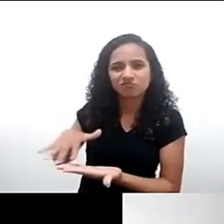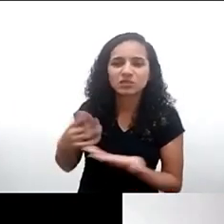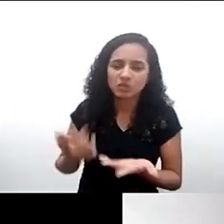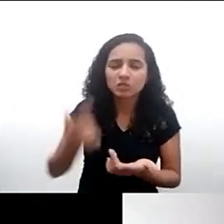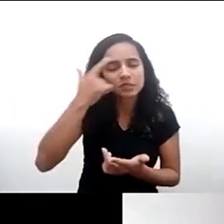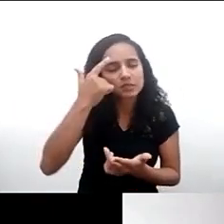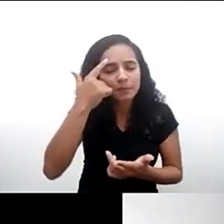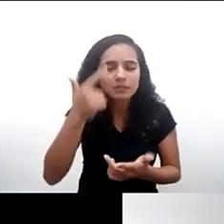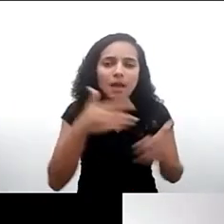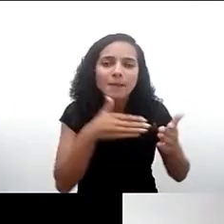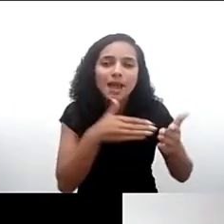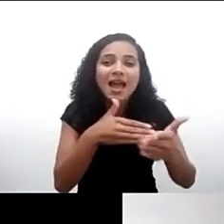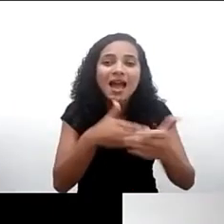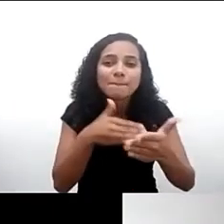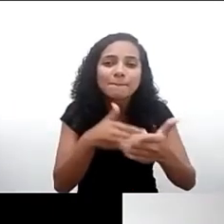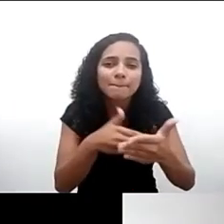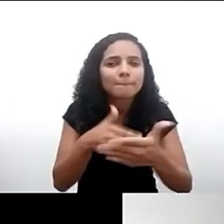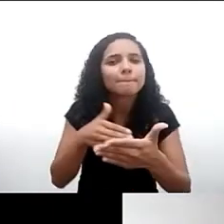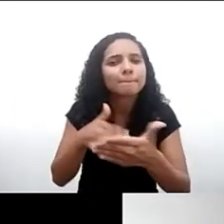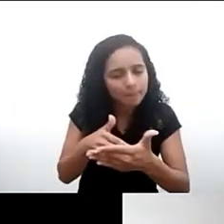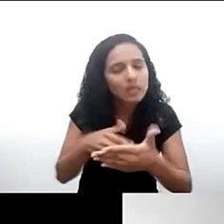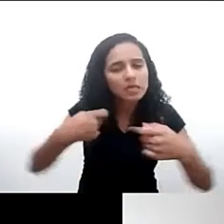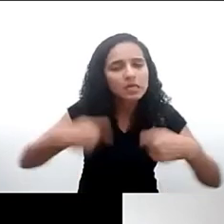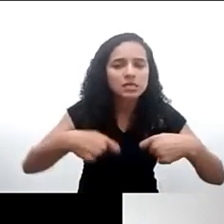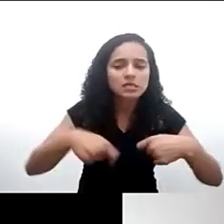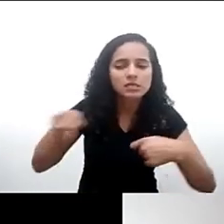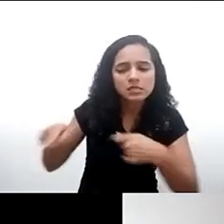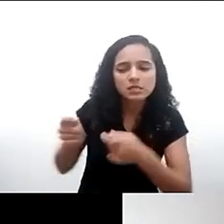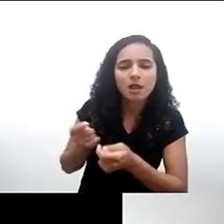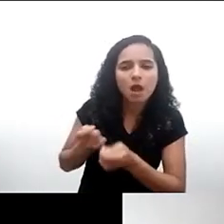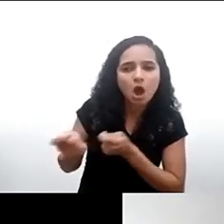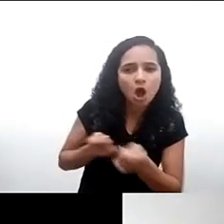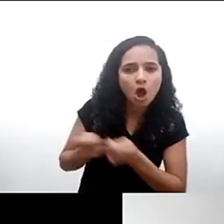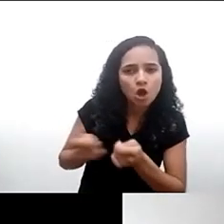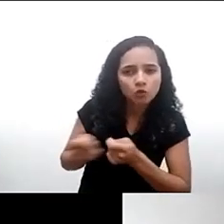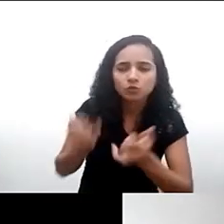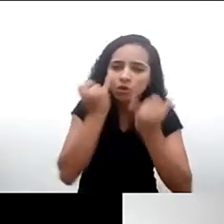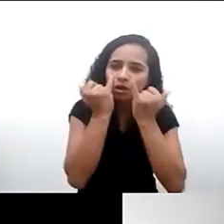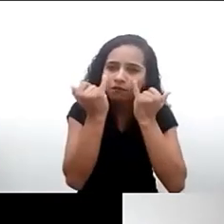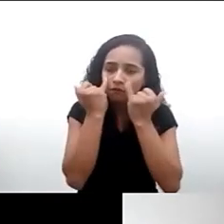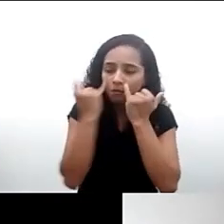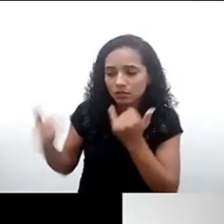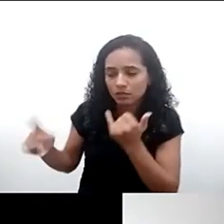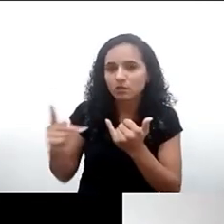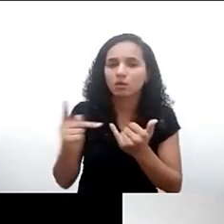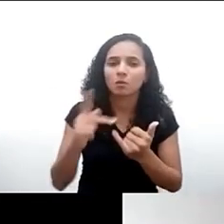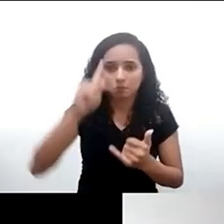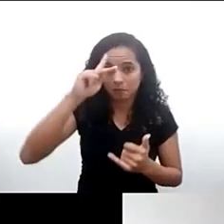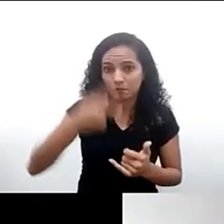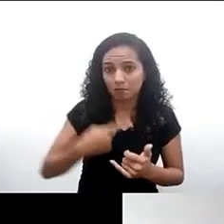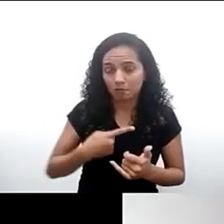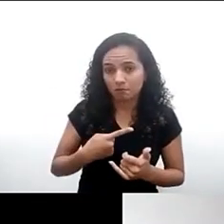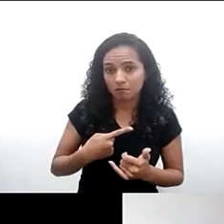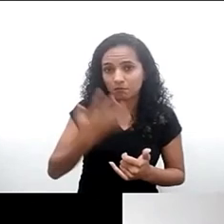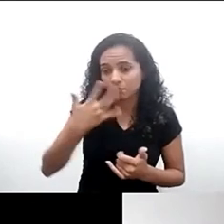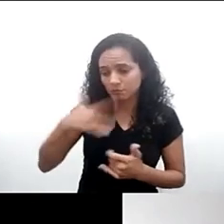crianças e adolescentes desse tipo de publicidade baseada em dados pessoais e Valéria qual ponto você